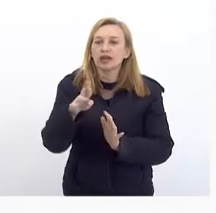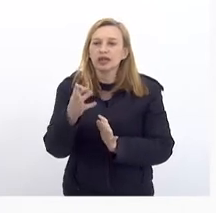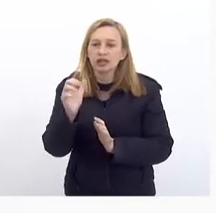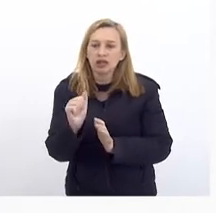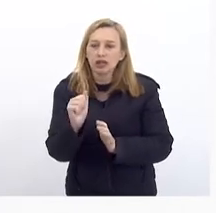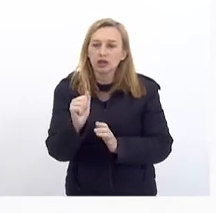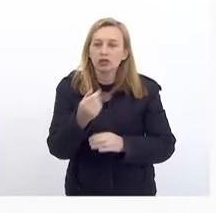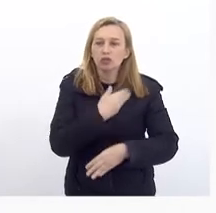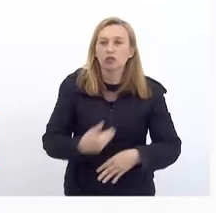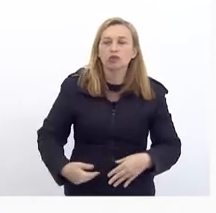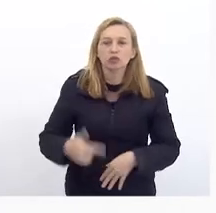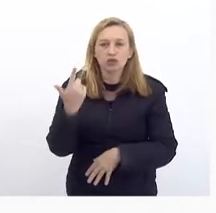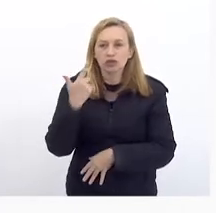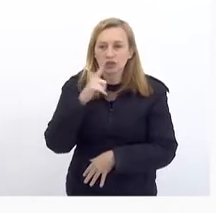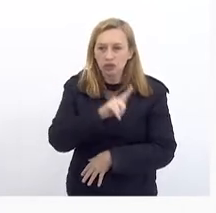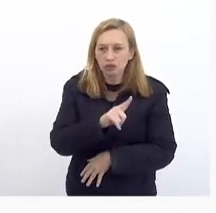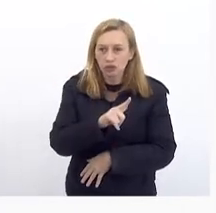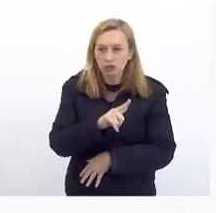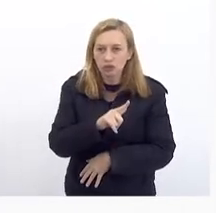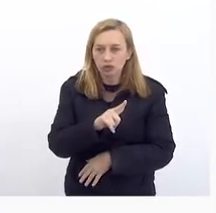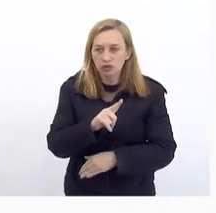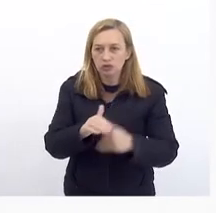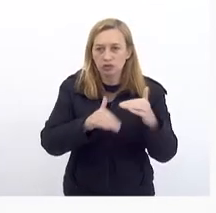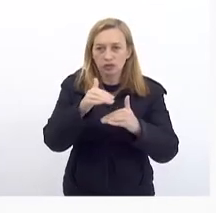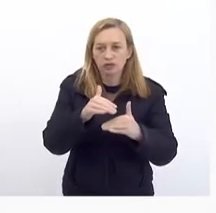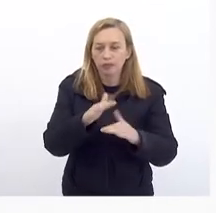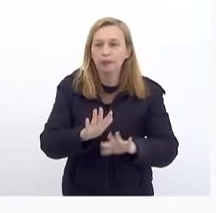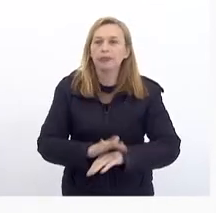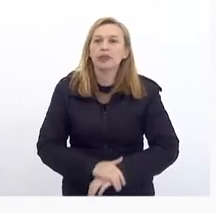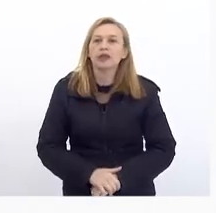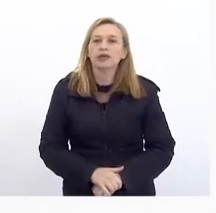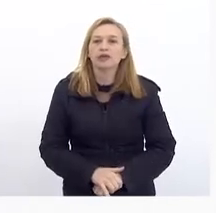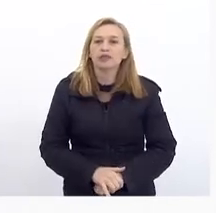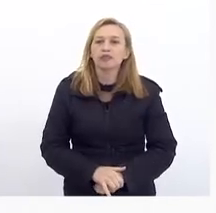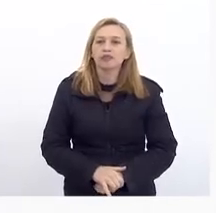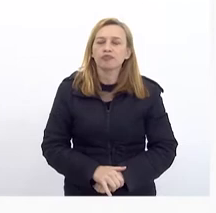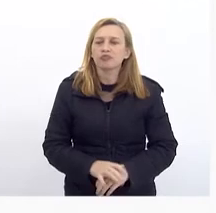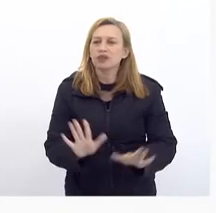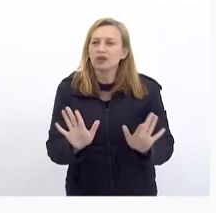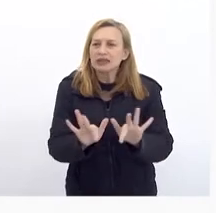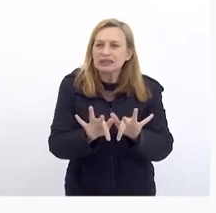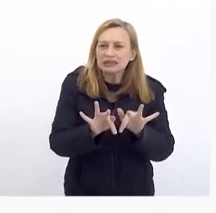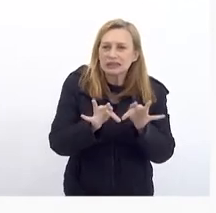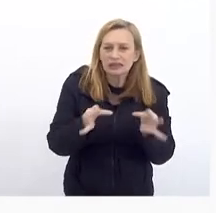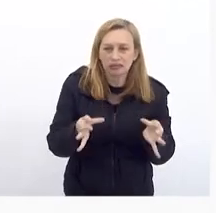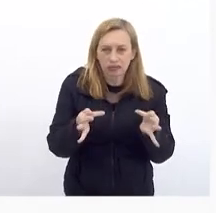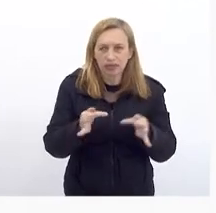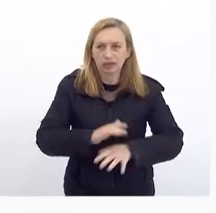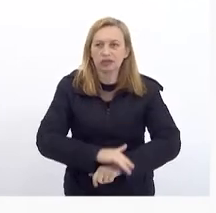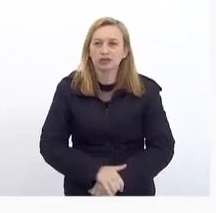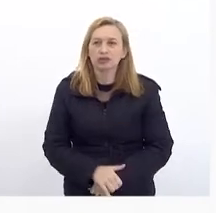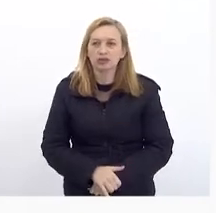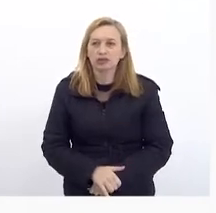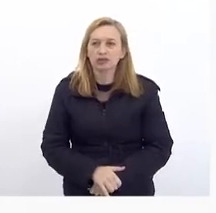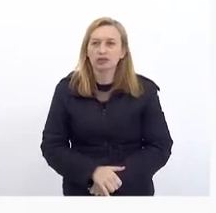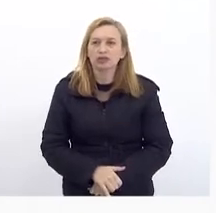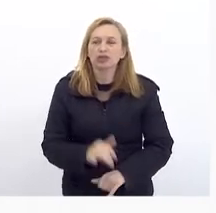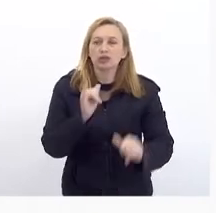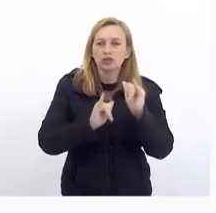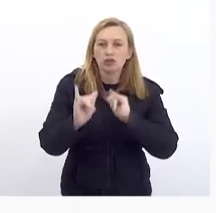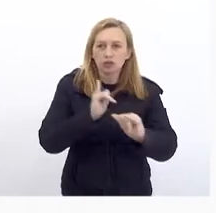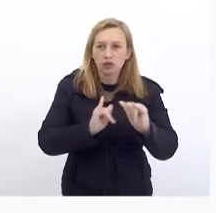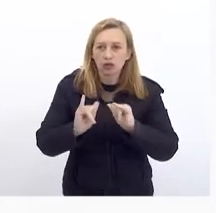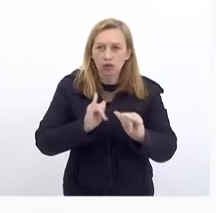Conseguimos Alcançar De uma maneira Bastante Simplificada Eu informo Os